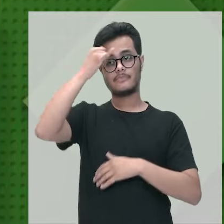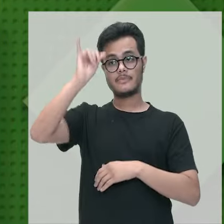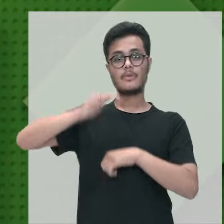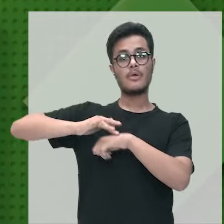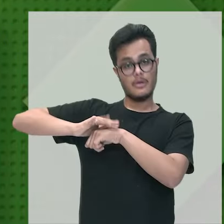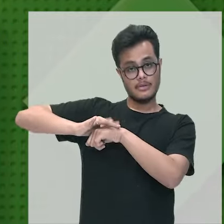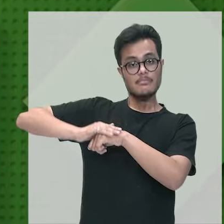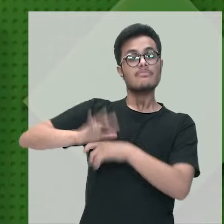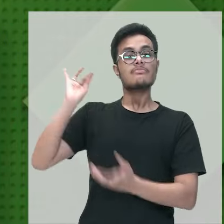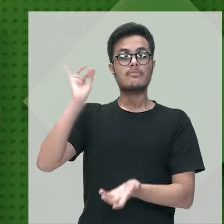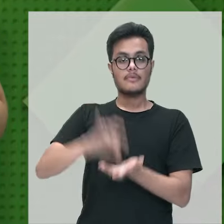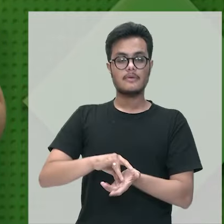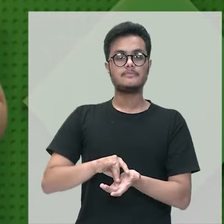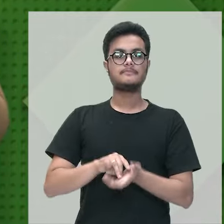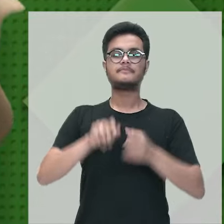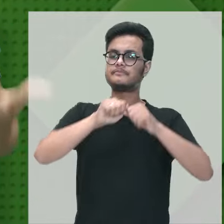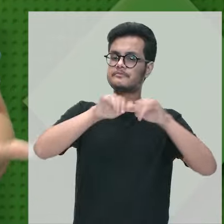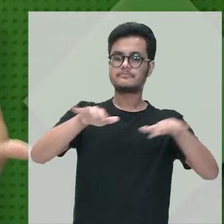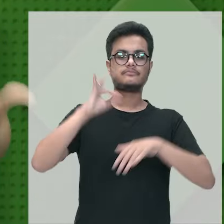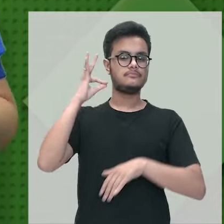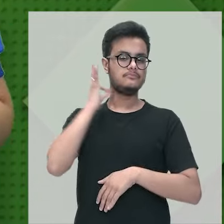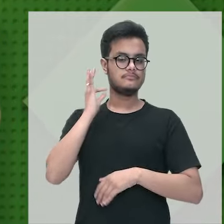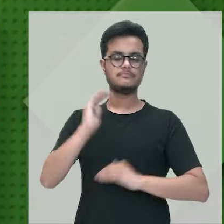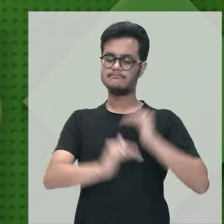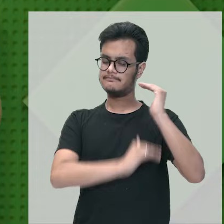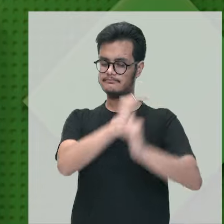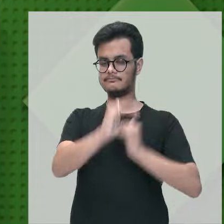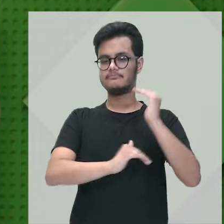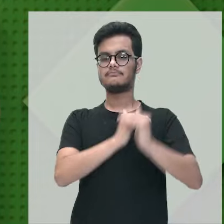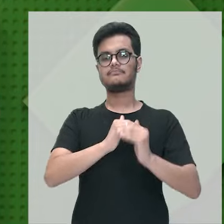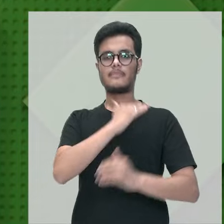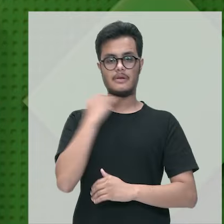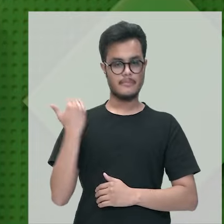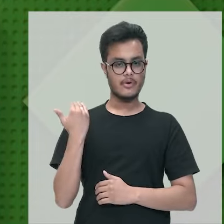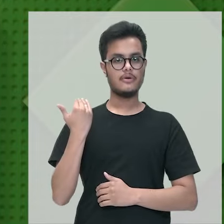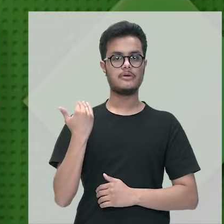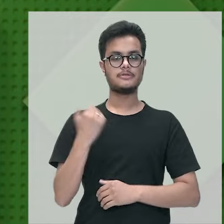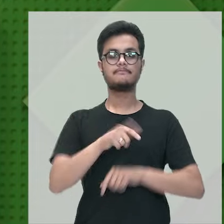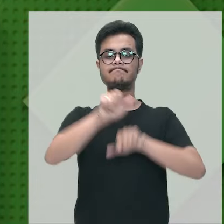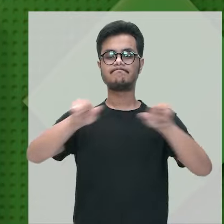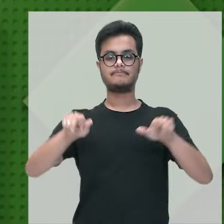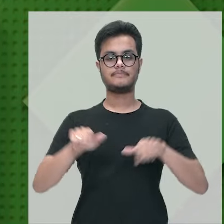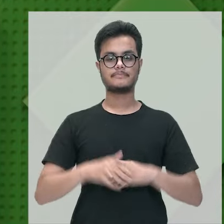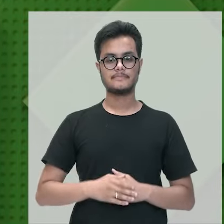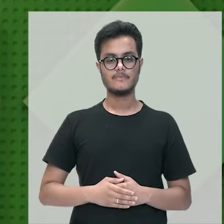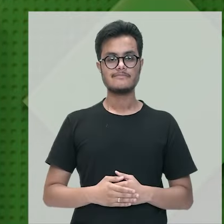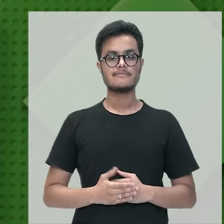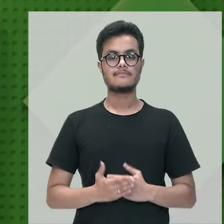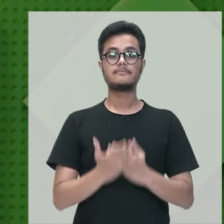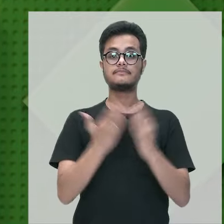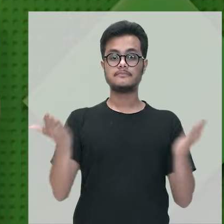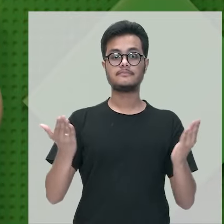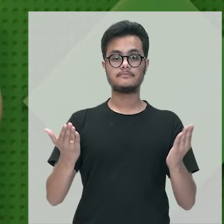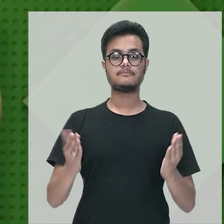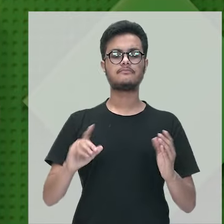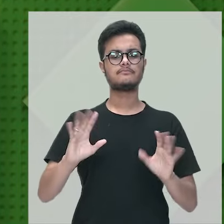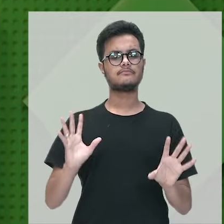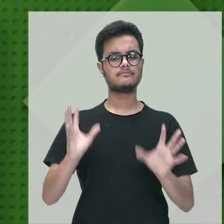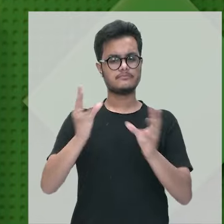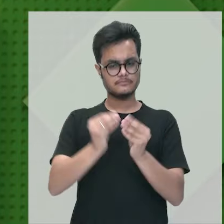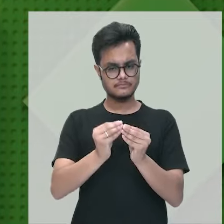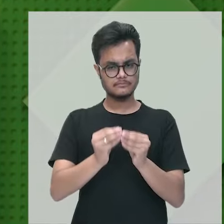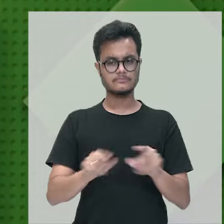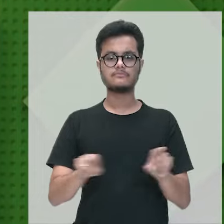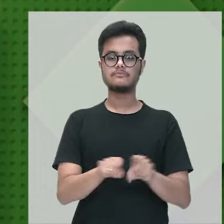que a pessoa leve que essa doença leve a óbito qualquer pessoa então para a gente resumir